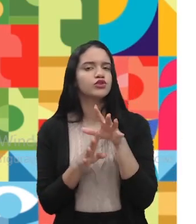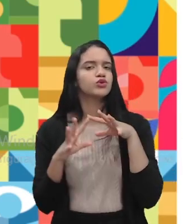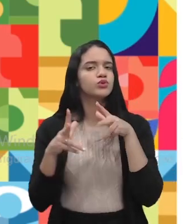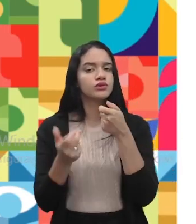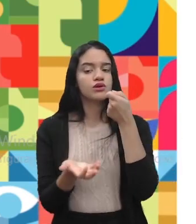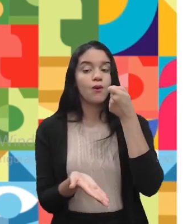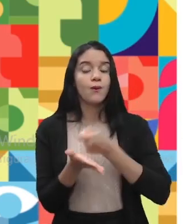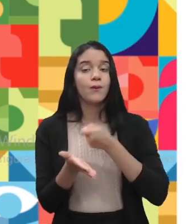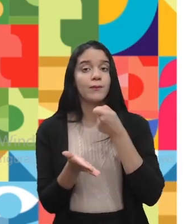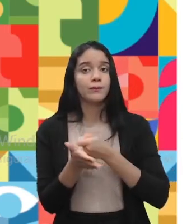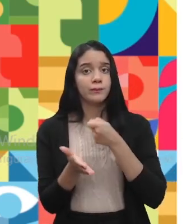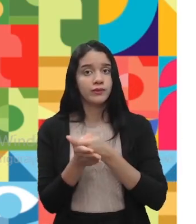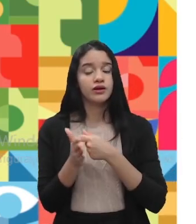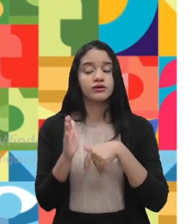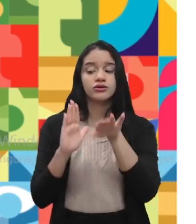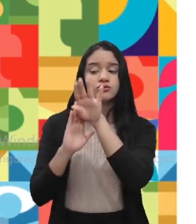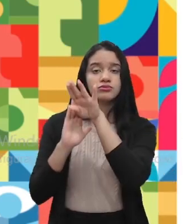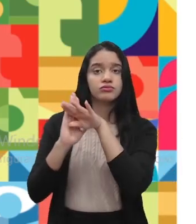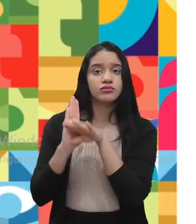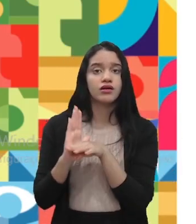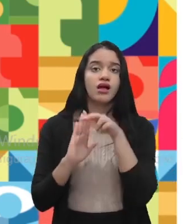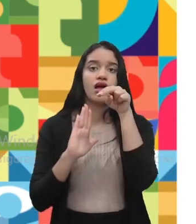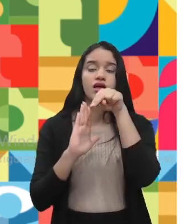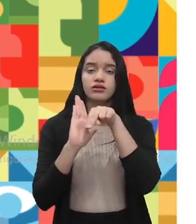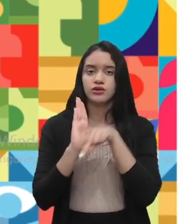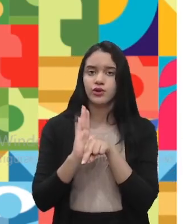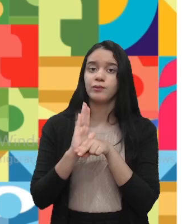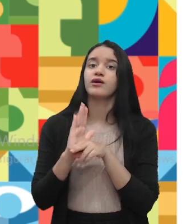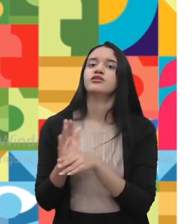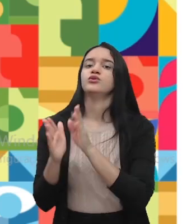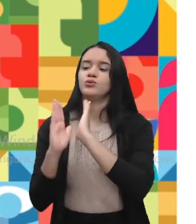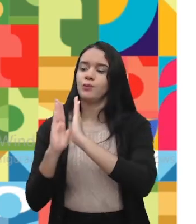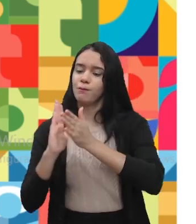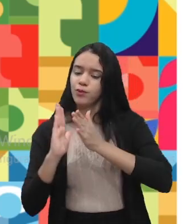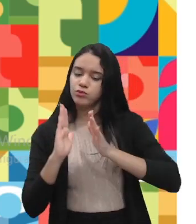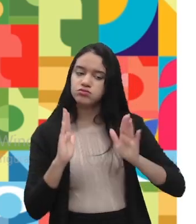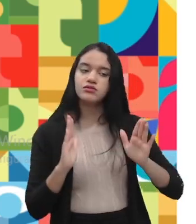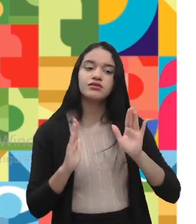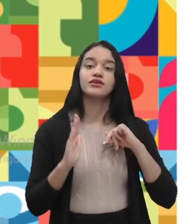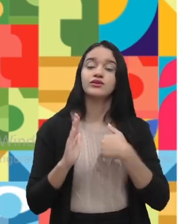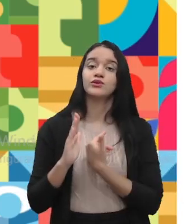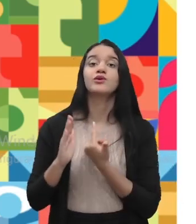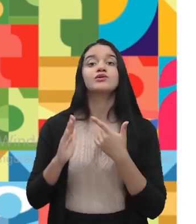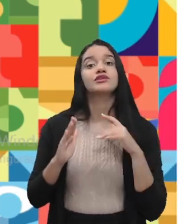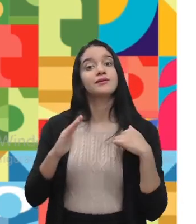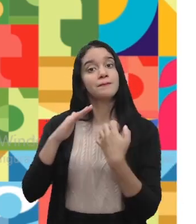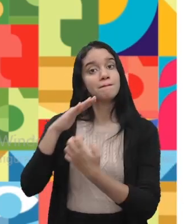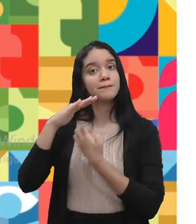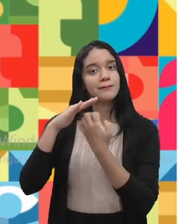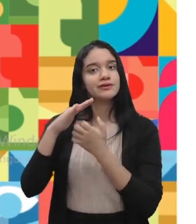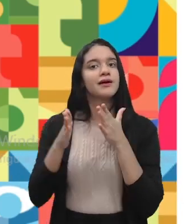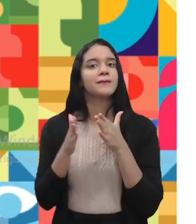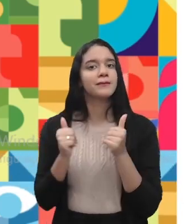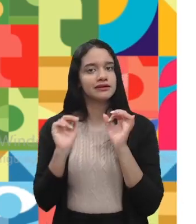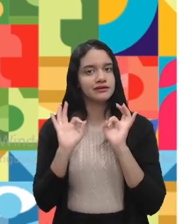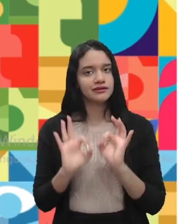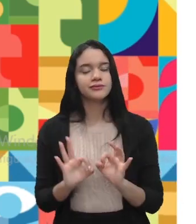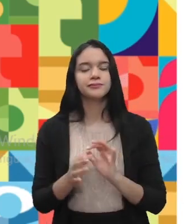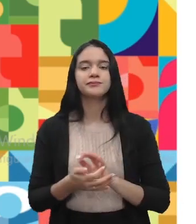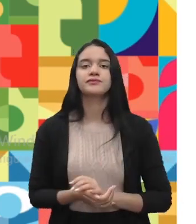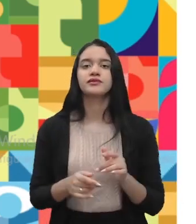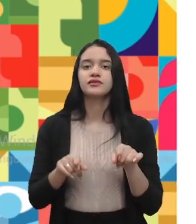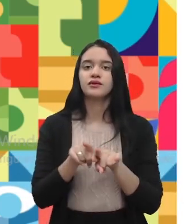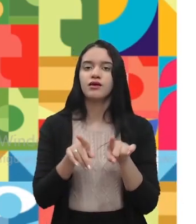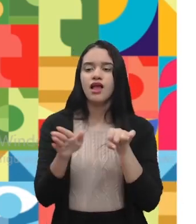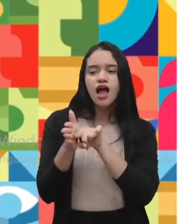cobrar que eles cumpram a norma e os procedimentos que a nossa empresa pede, né? Realizar análise